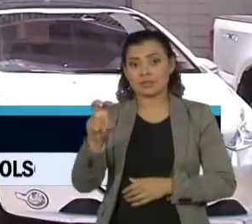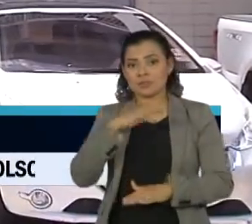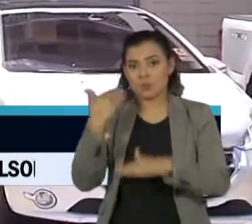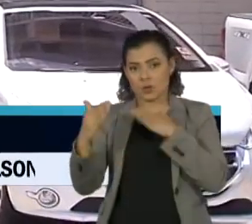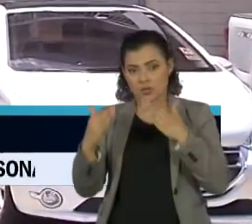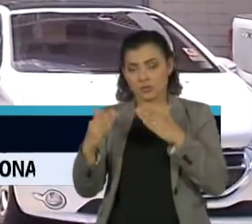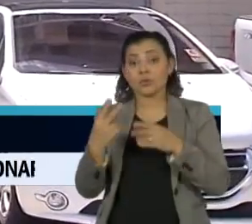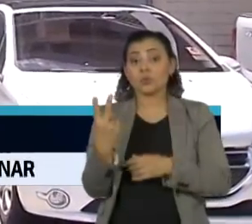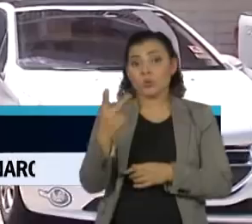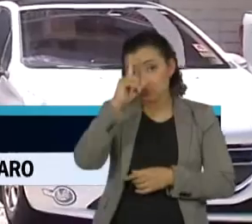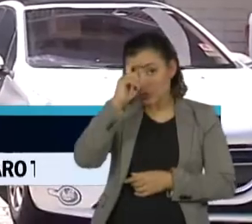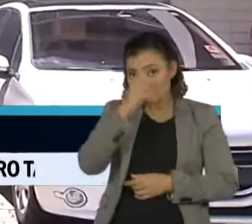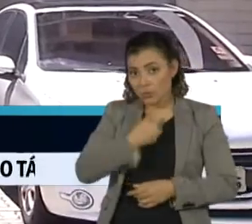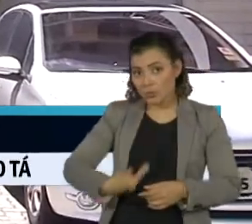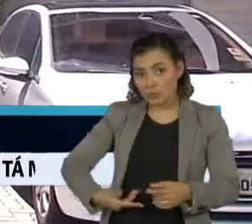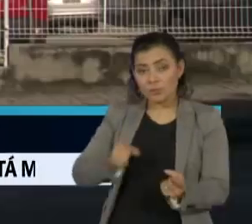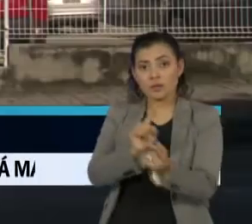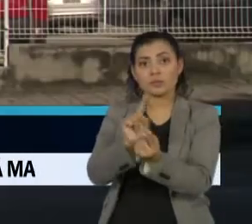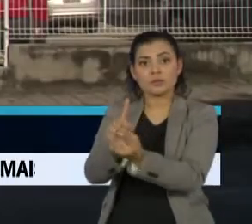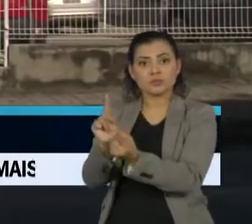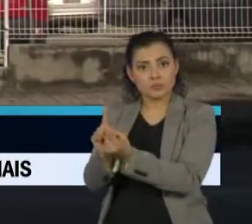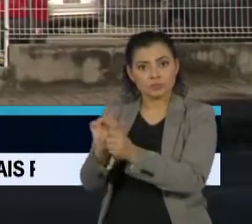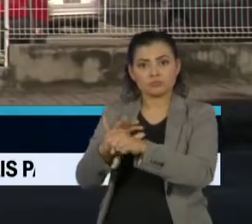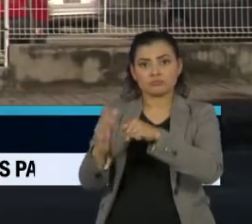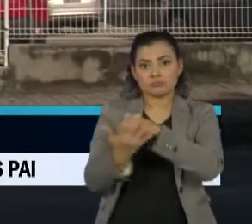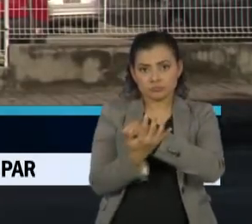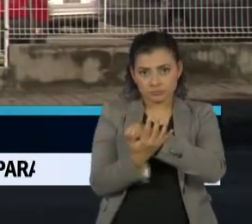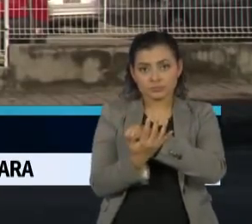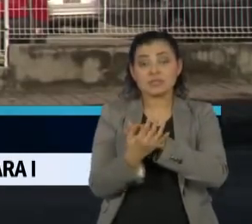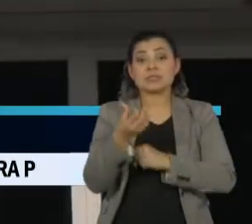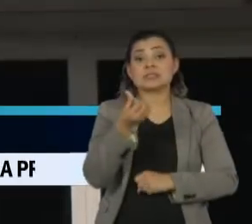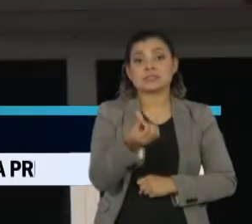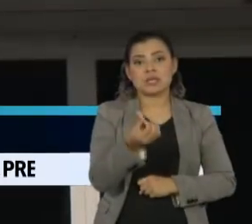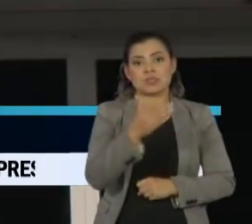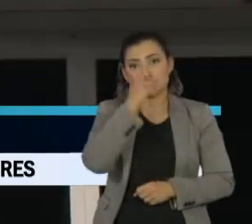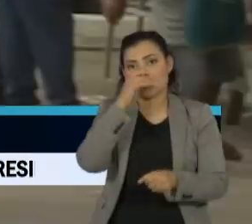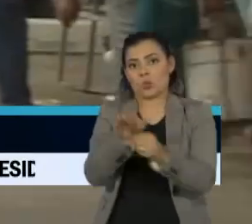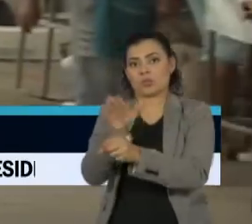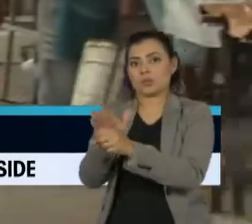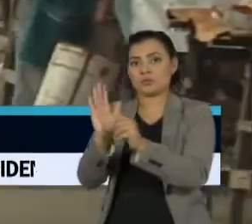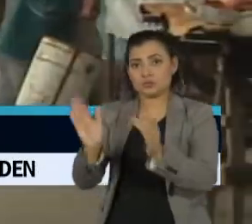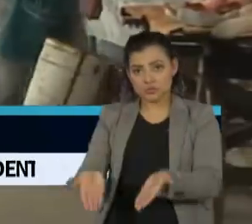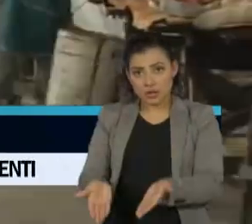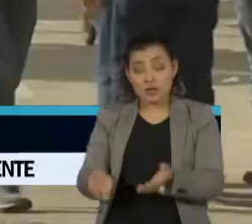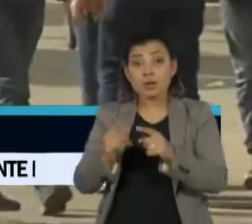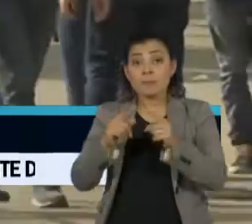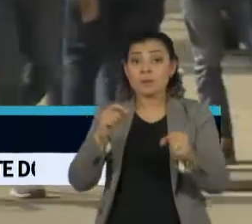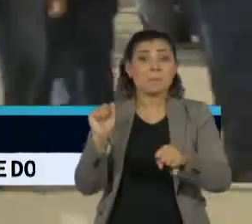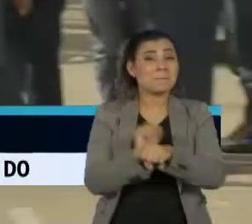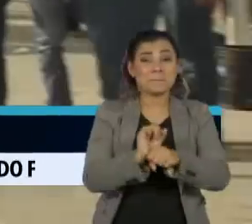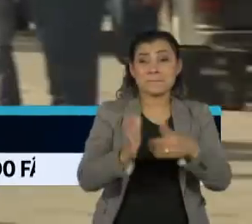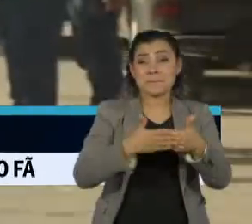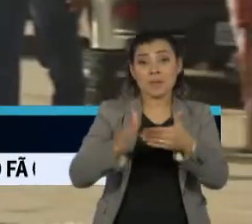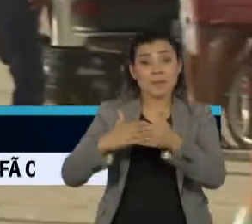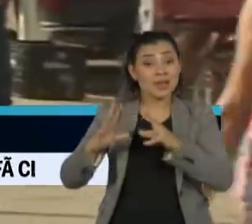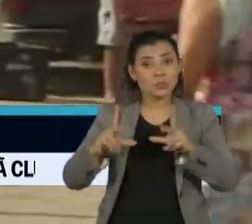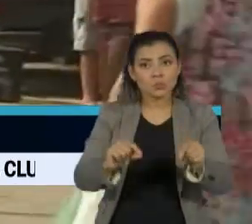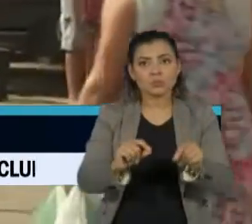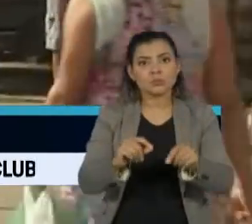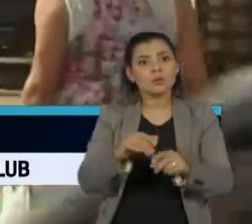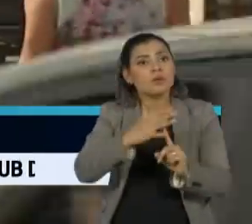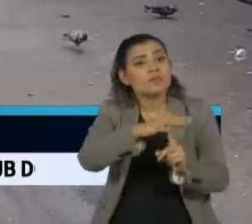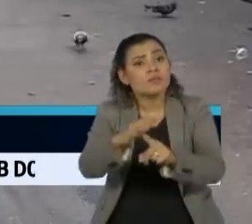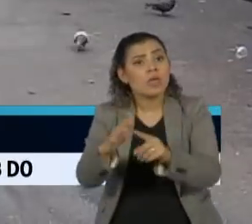Dos 12 hospitais públicos que atendem casos de covid-19, seis estão lotados. Mesmo no lockdown, a feira livre ficou